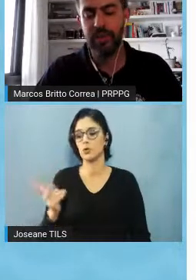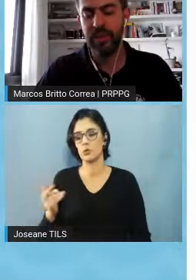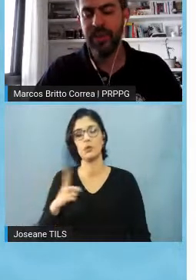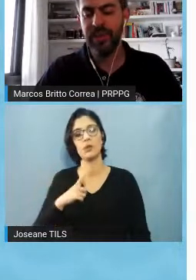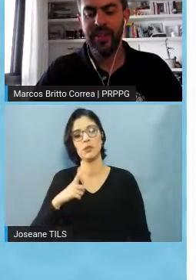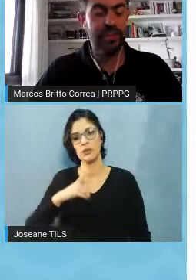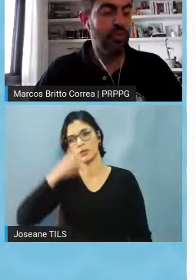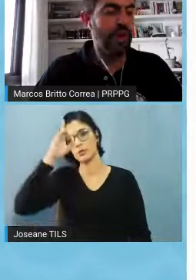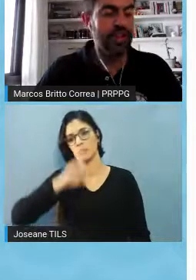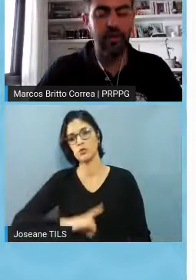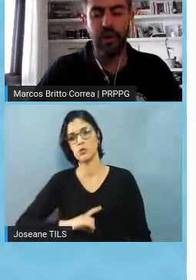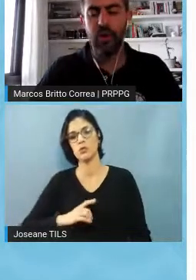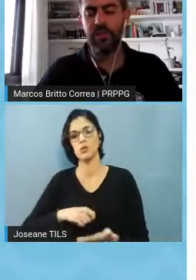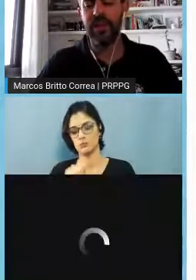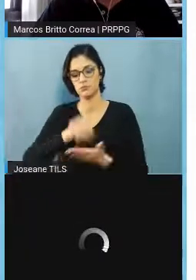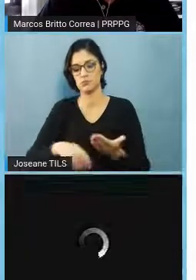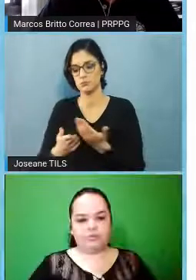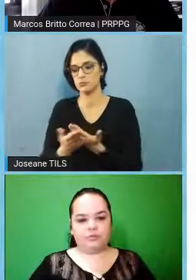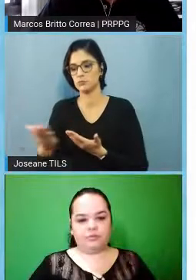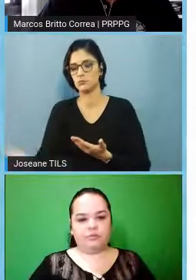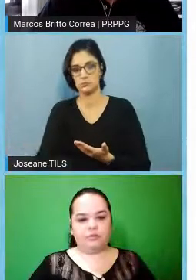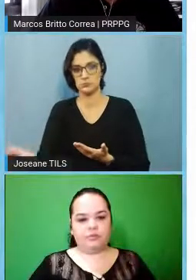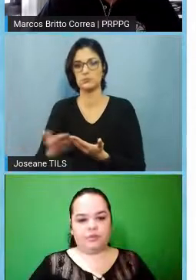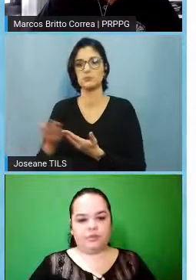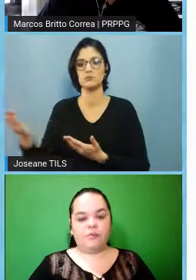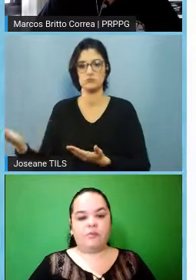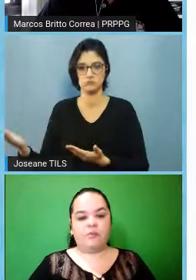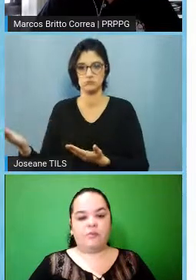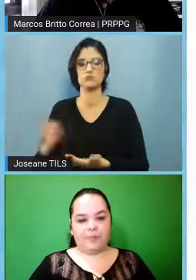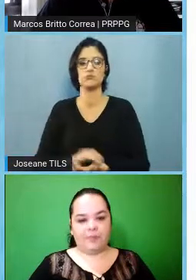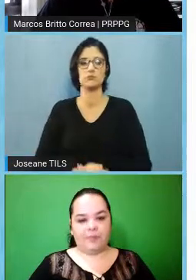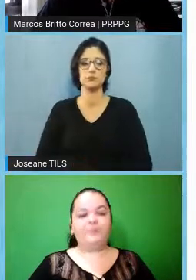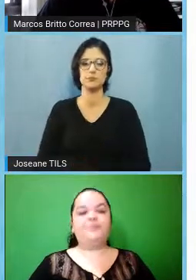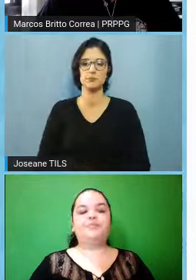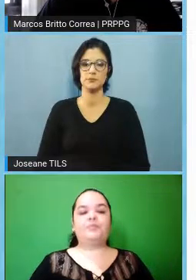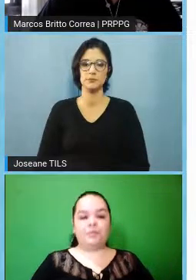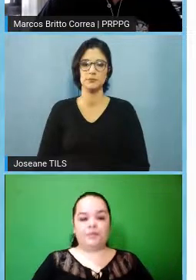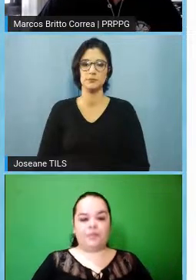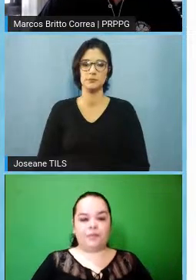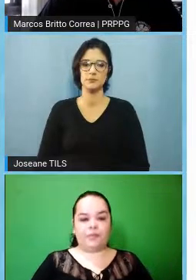receber uma cópia, né, e de guardar uma cópia daquele termo.